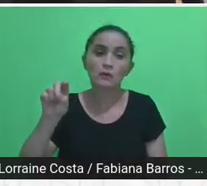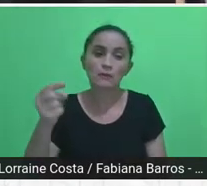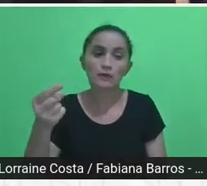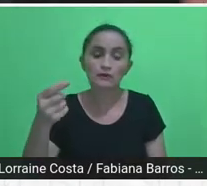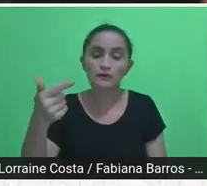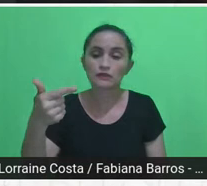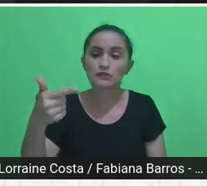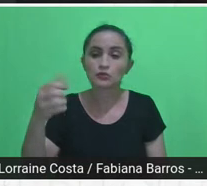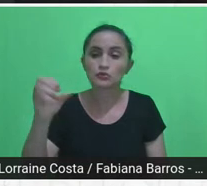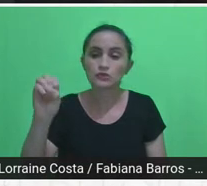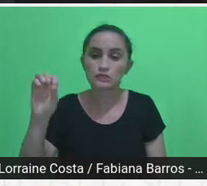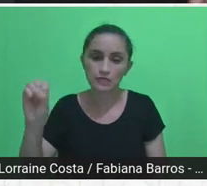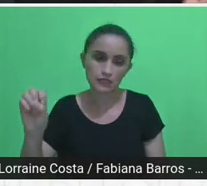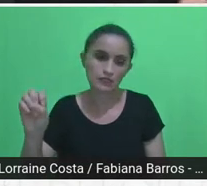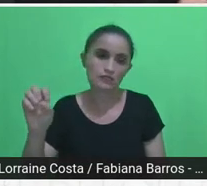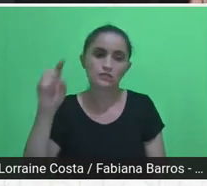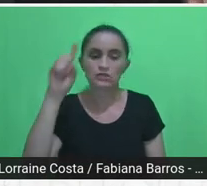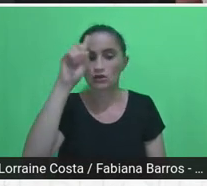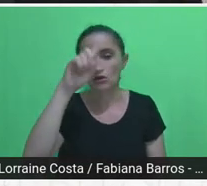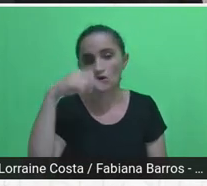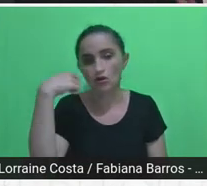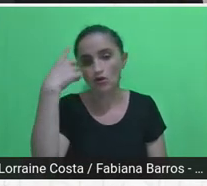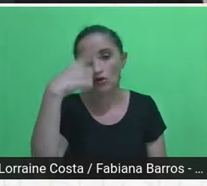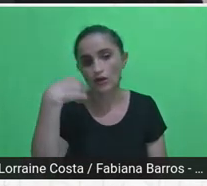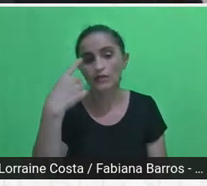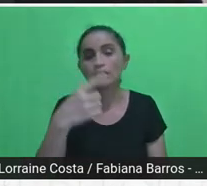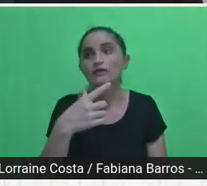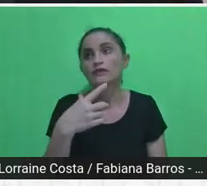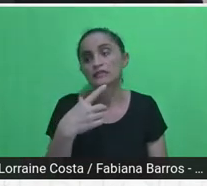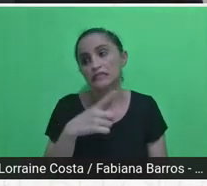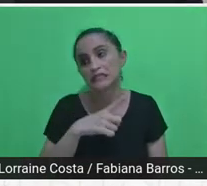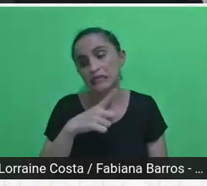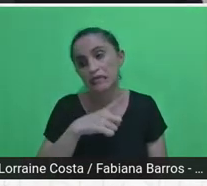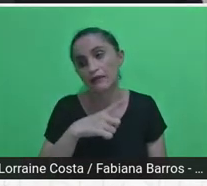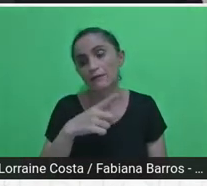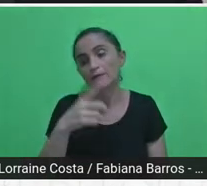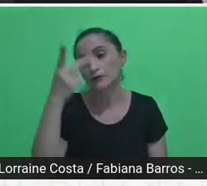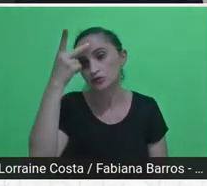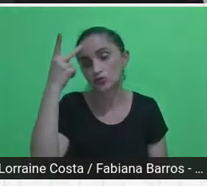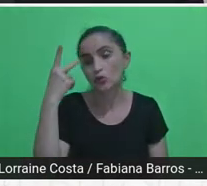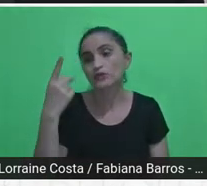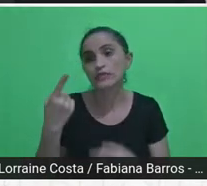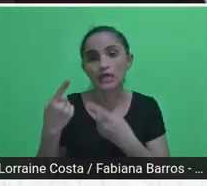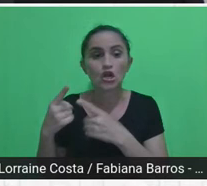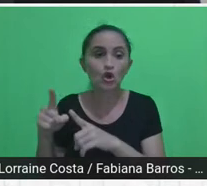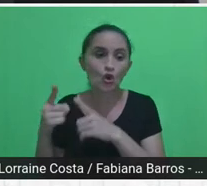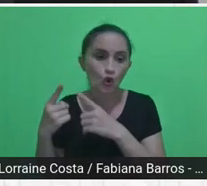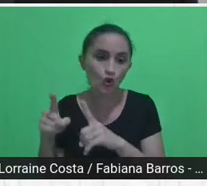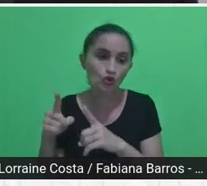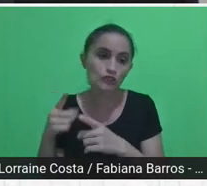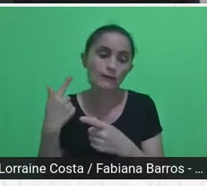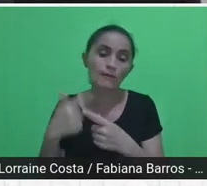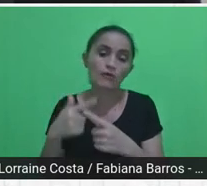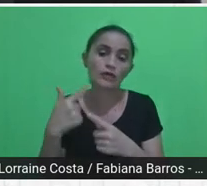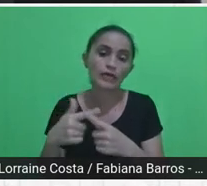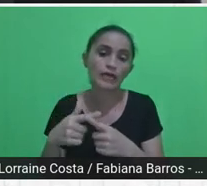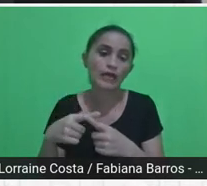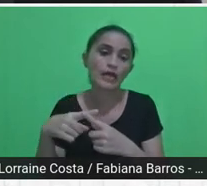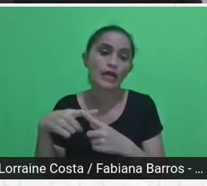tenho até críticas a isso, porque acaba sendo uma carga muito pesada